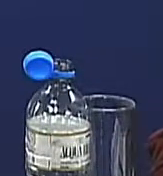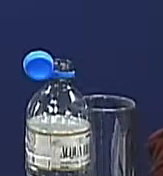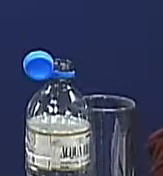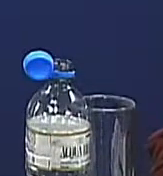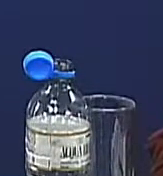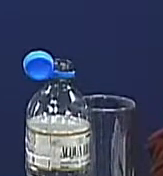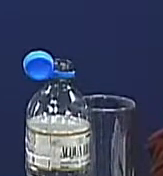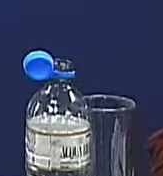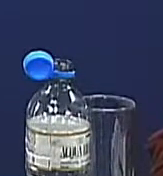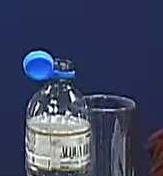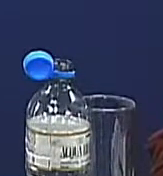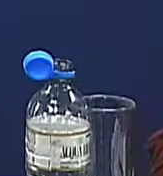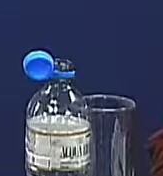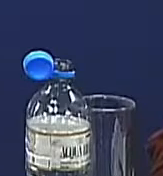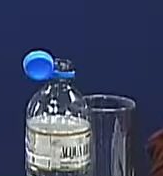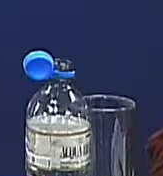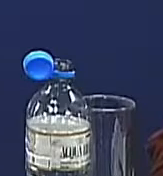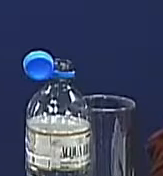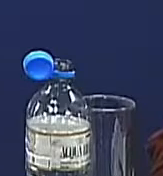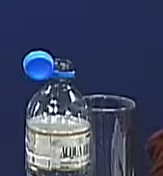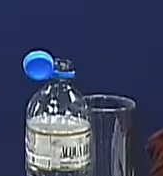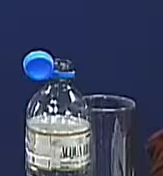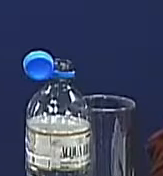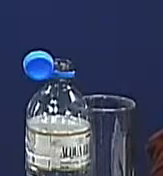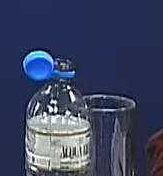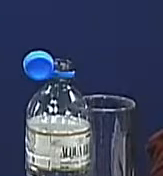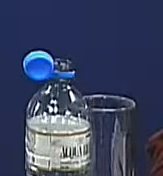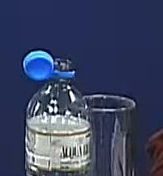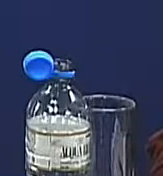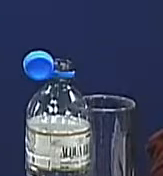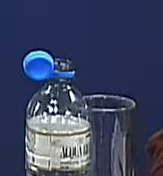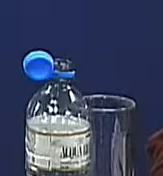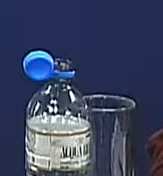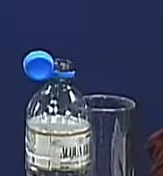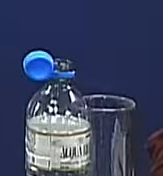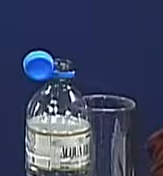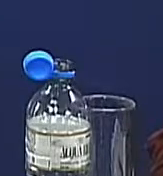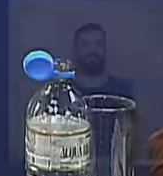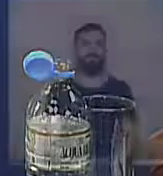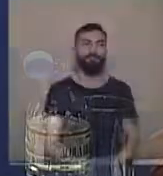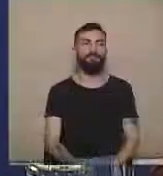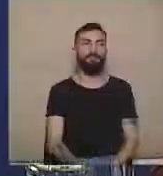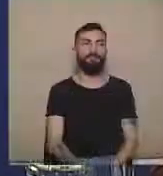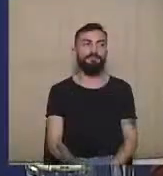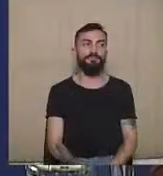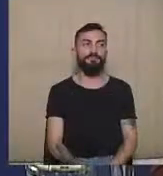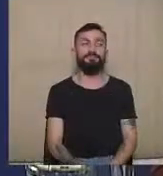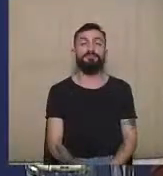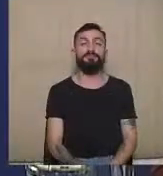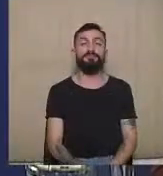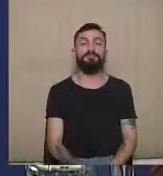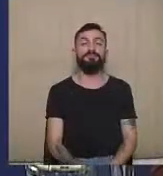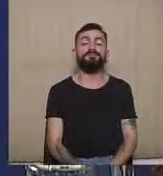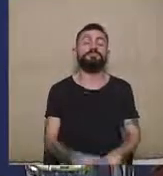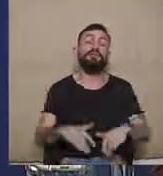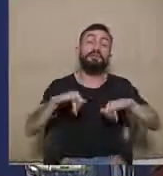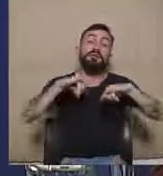do que é uma manifestação de candidato e do que é, na verdade, uma atuação de campanha disfarçada de